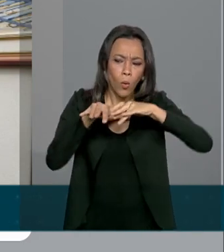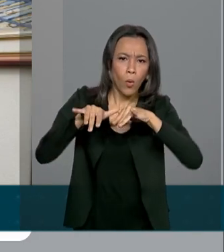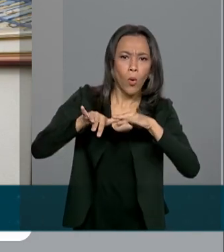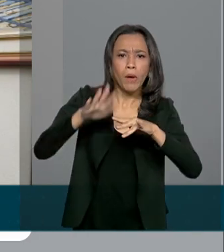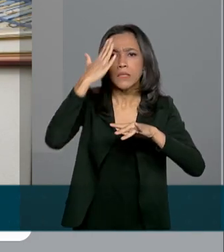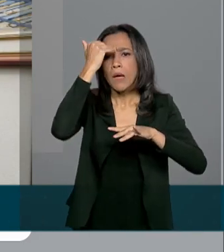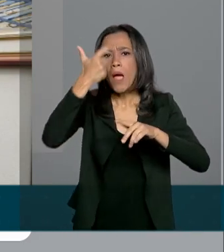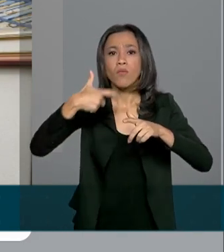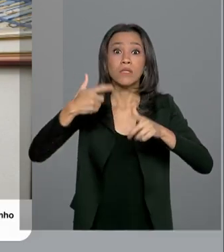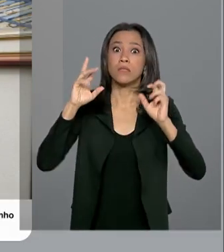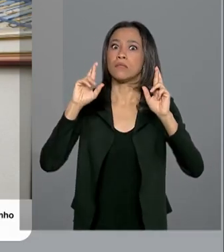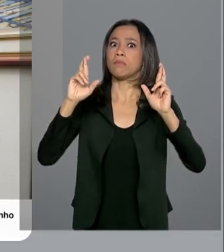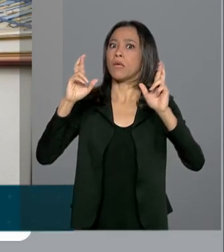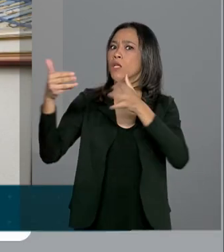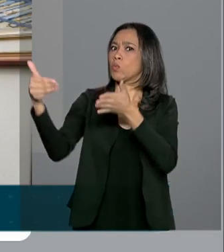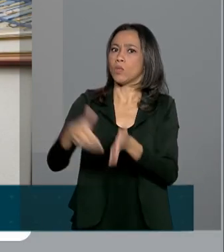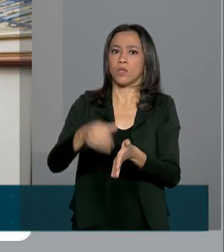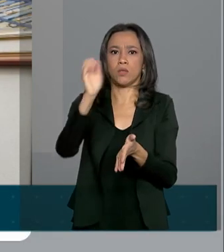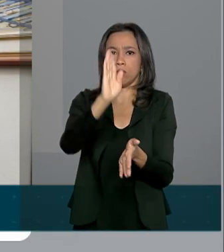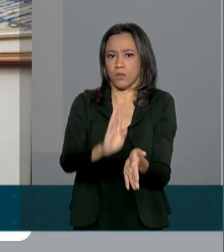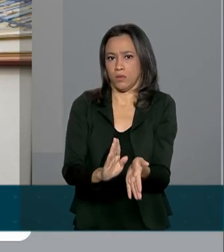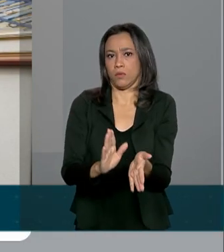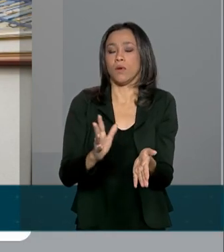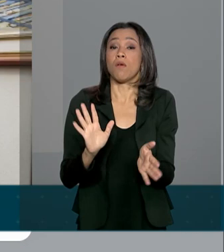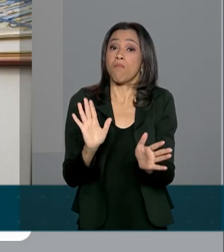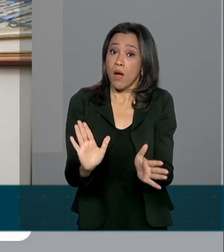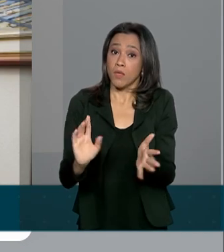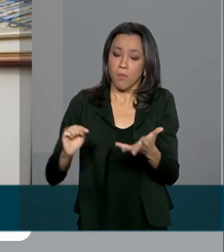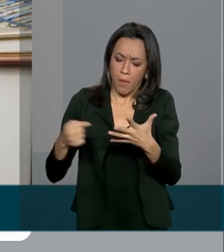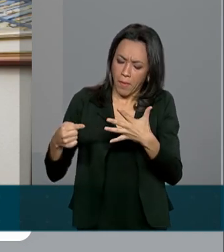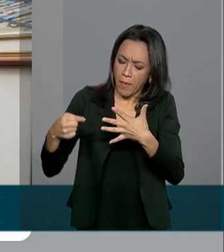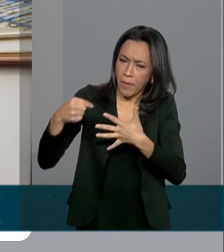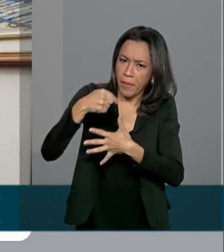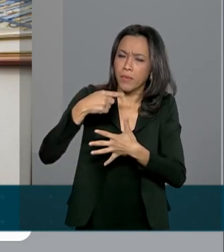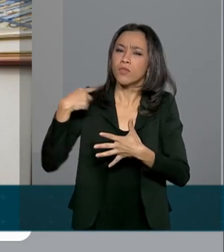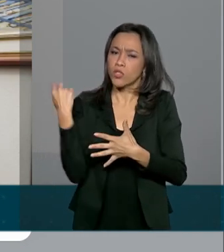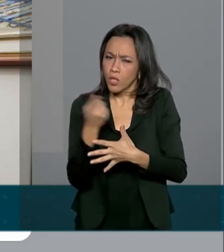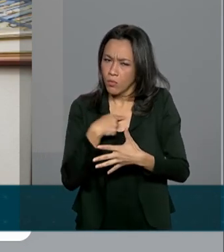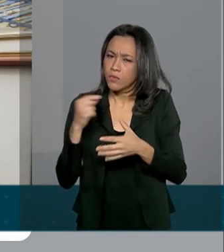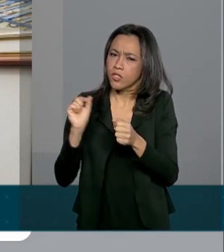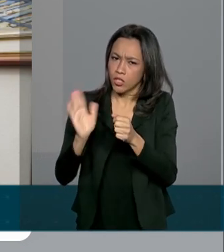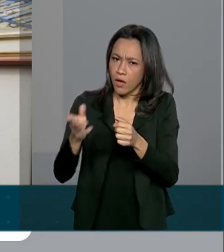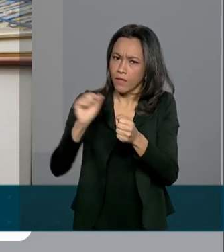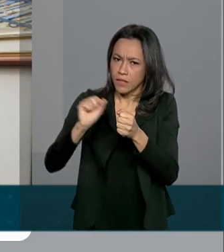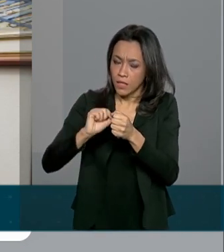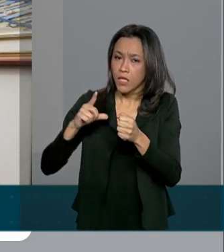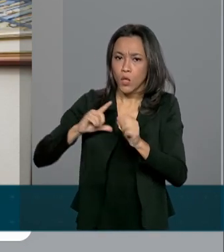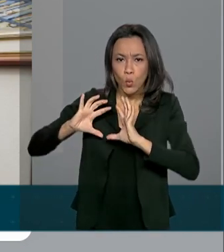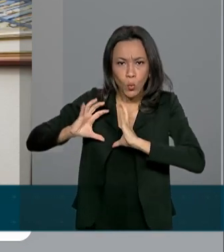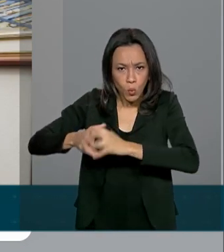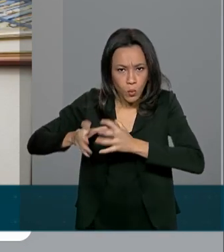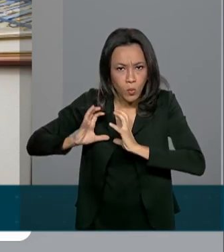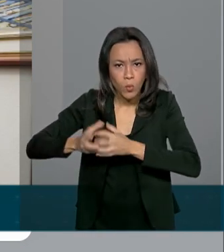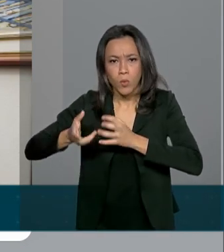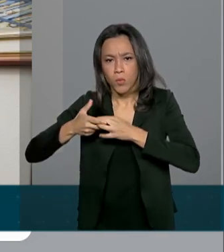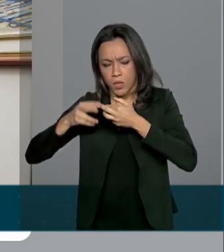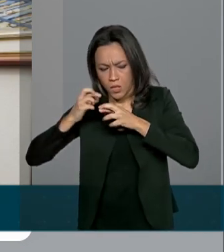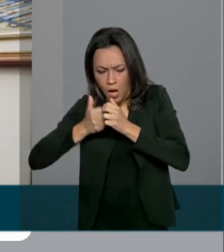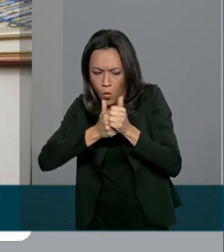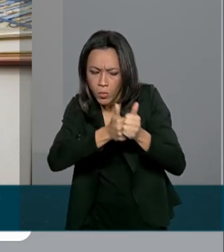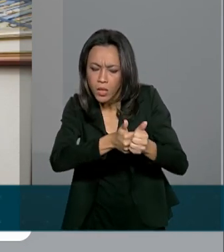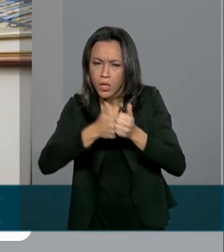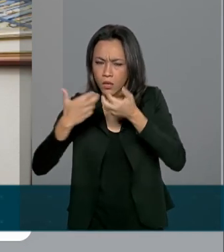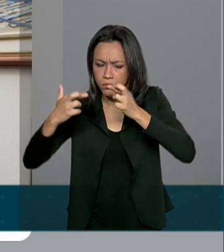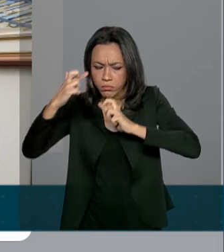espera que ele não chegue ao Brasil, mas todas as ações que podem ser tomadas já tem um grupo de acompanhamento e